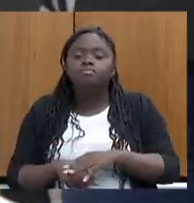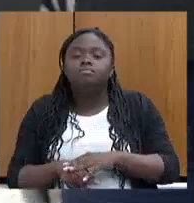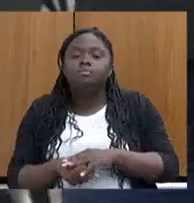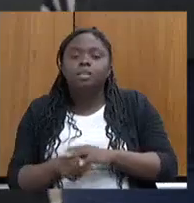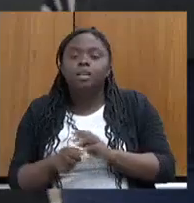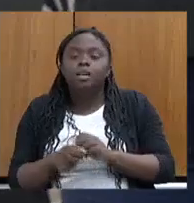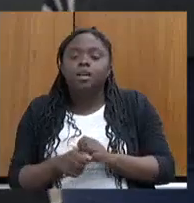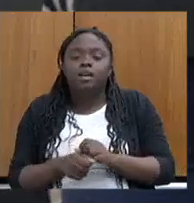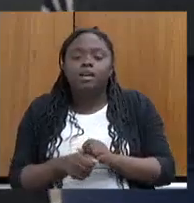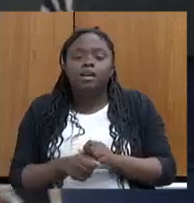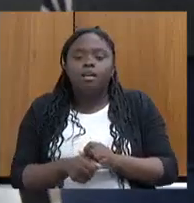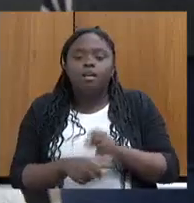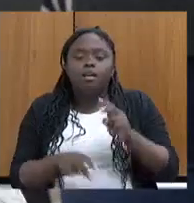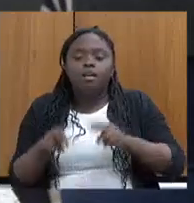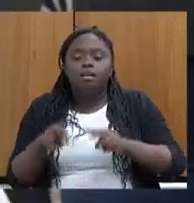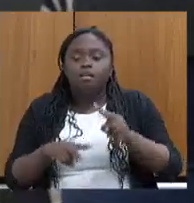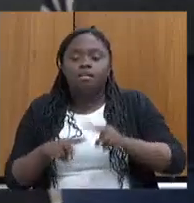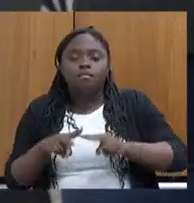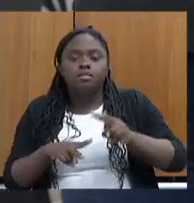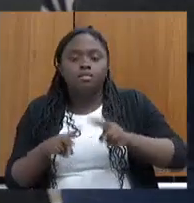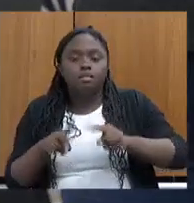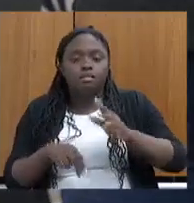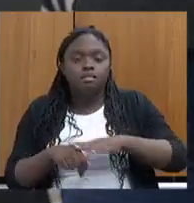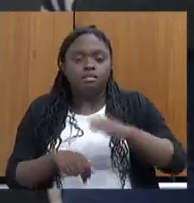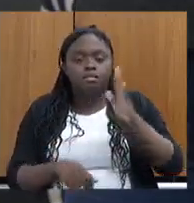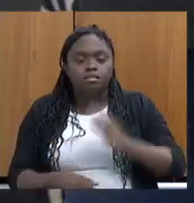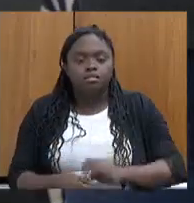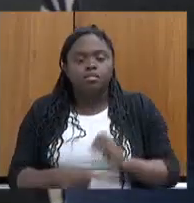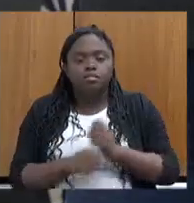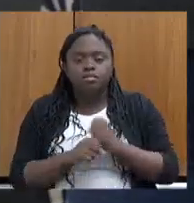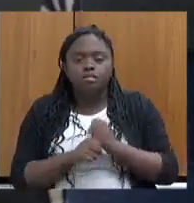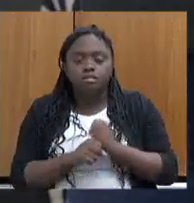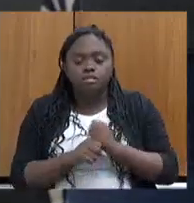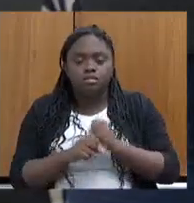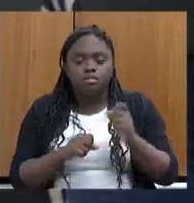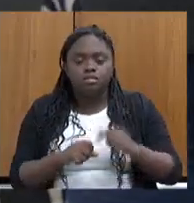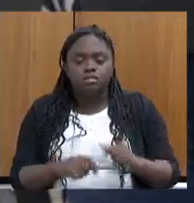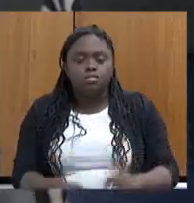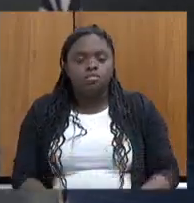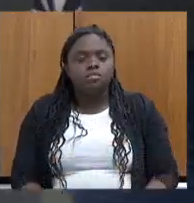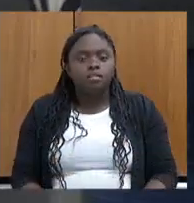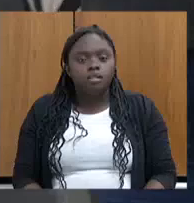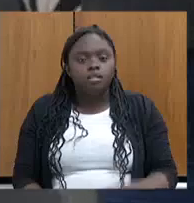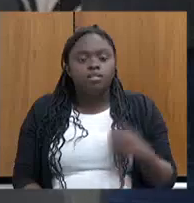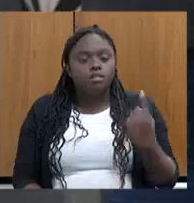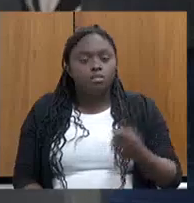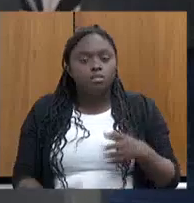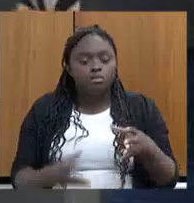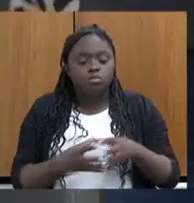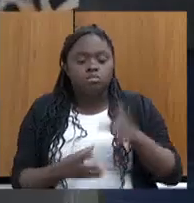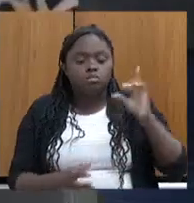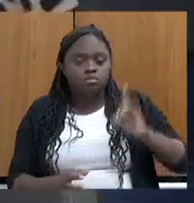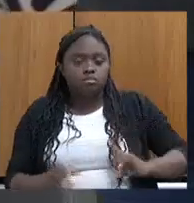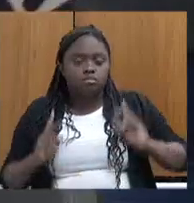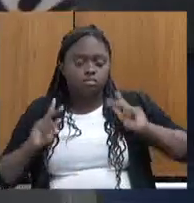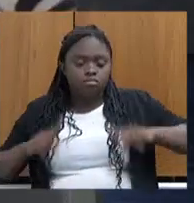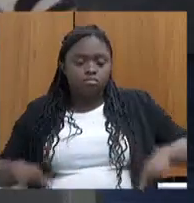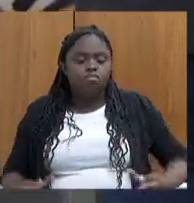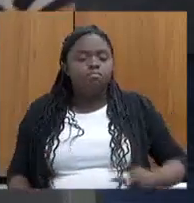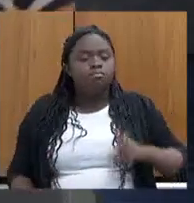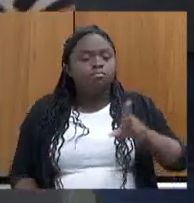Mais aqui na Casa. Foi uma inovação também esse ano. E nós, da Comissão de Direitos Humanos, optamos